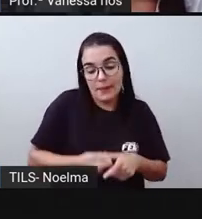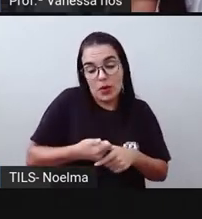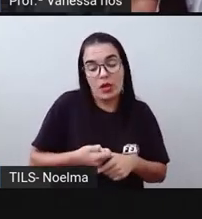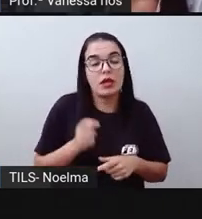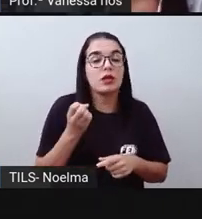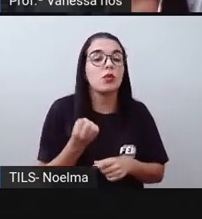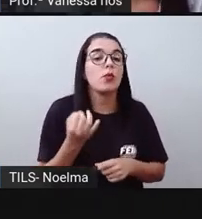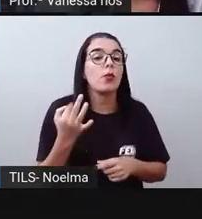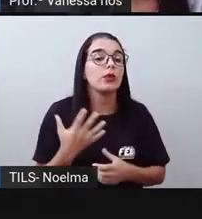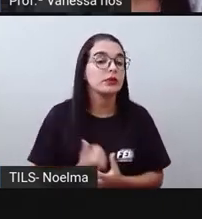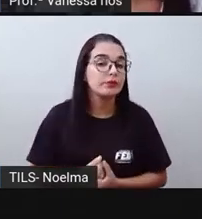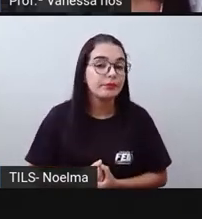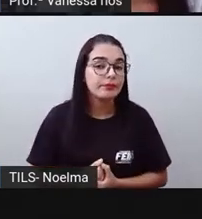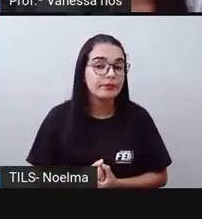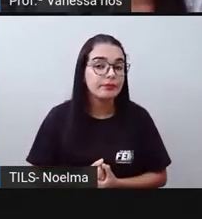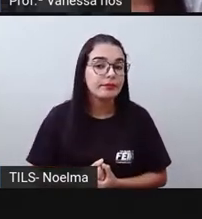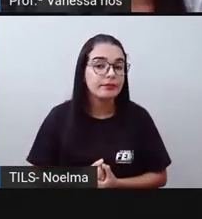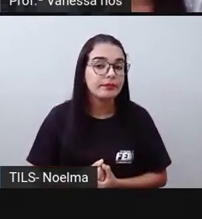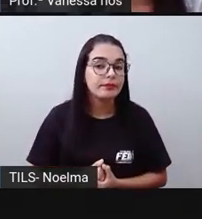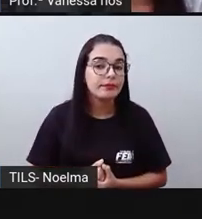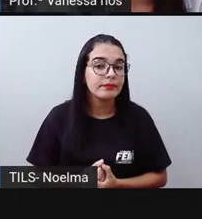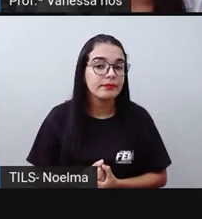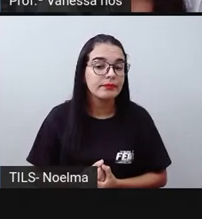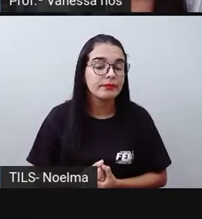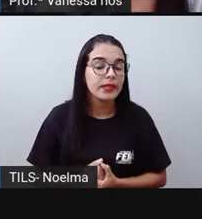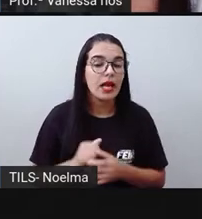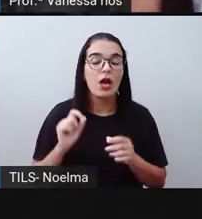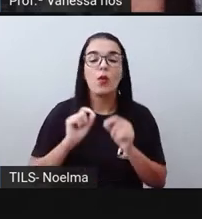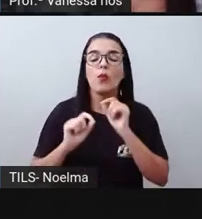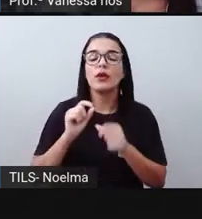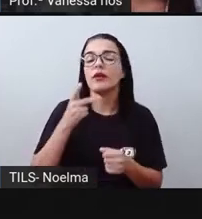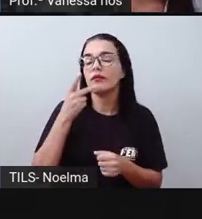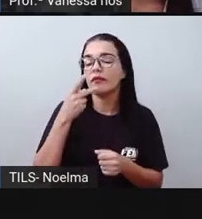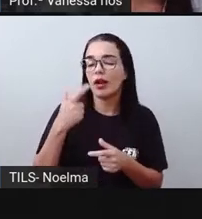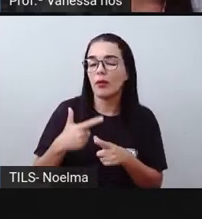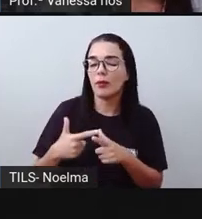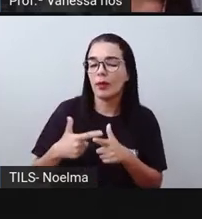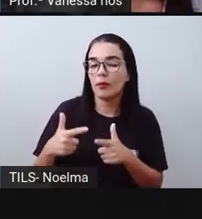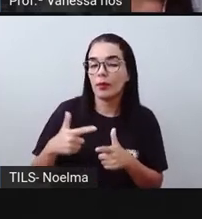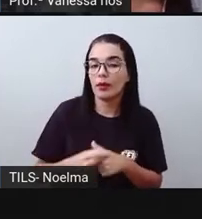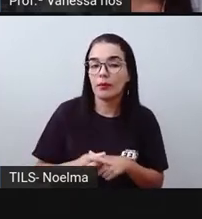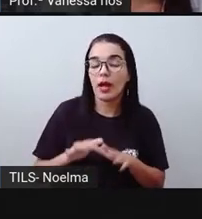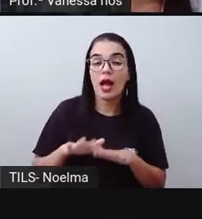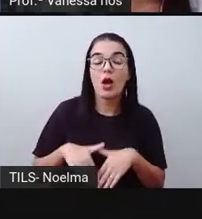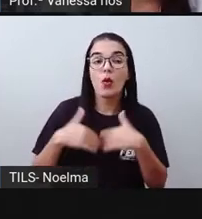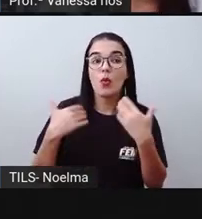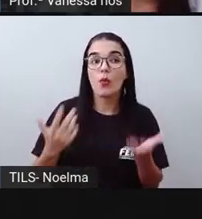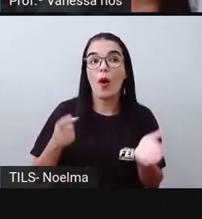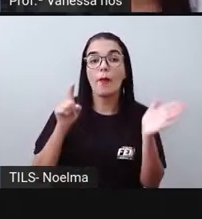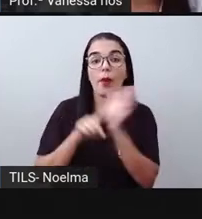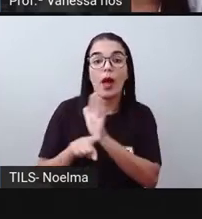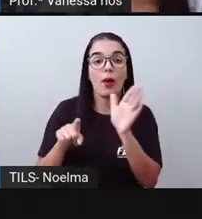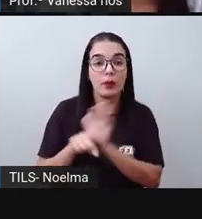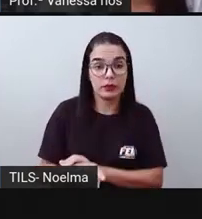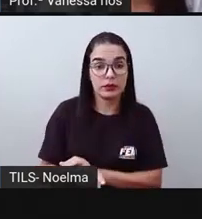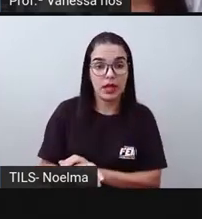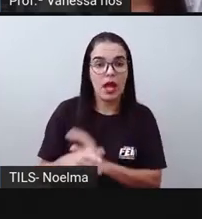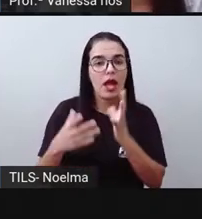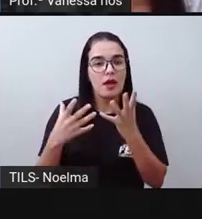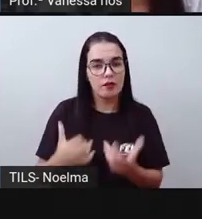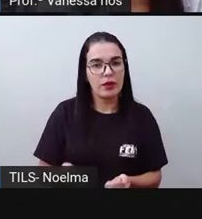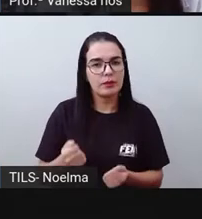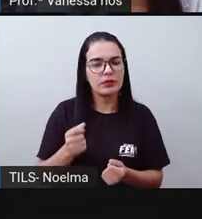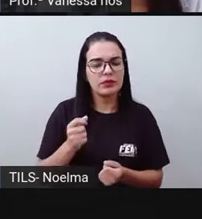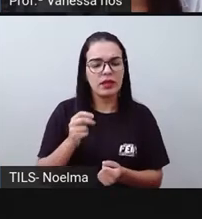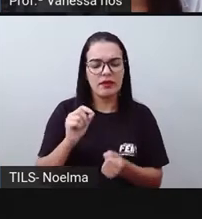só, do que é que fala o problema? Qual é a pergunta? Vamos resolvê-lo usando qual